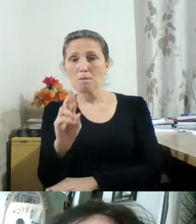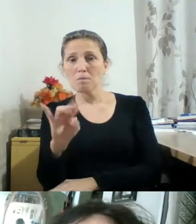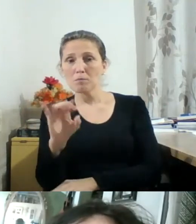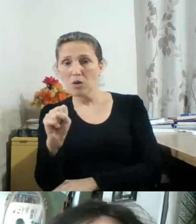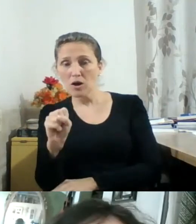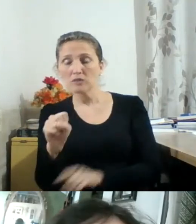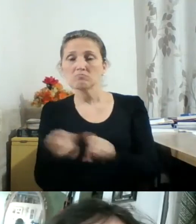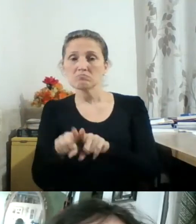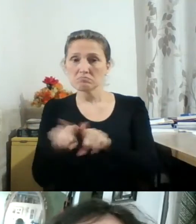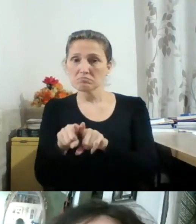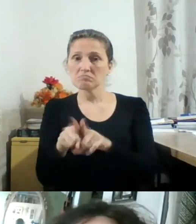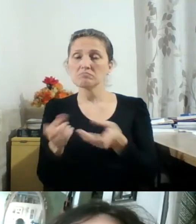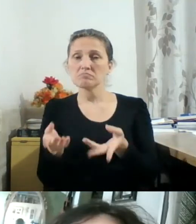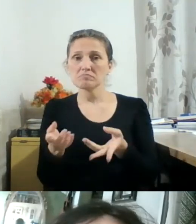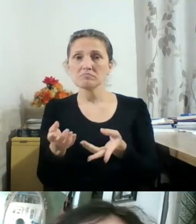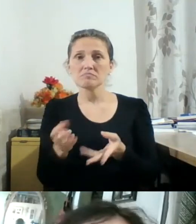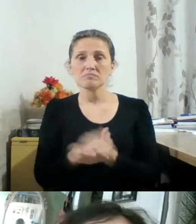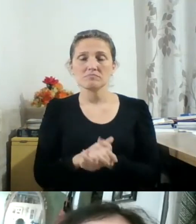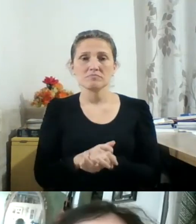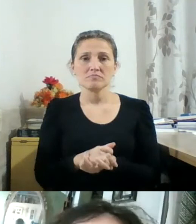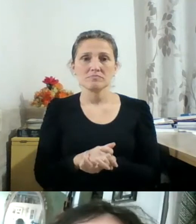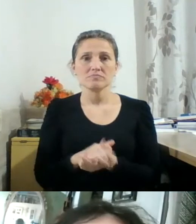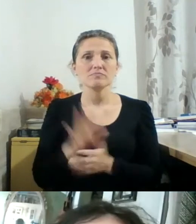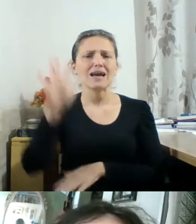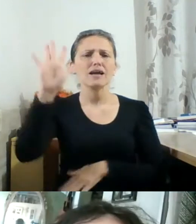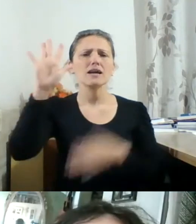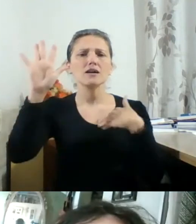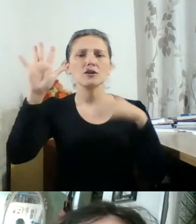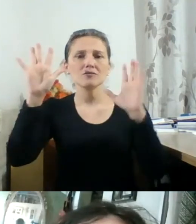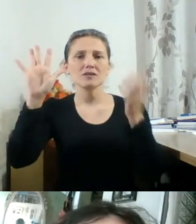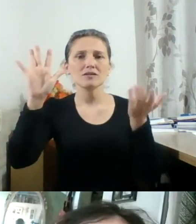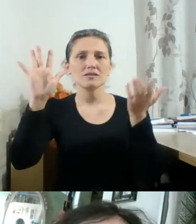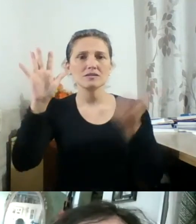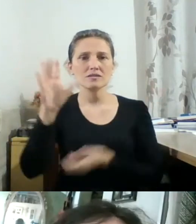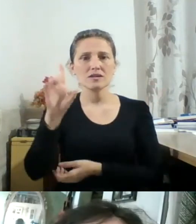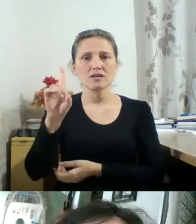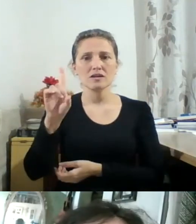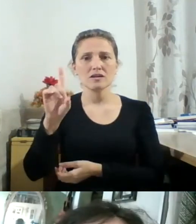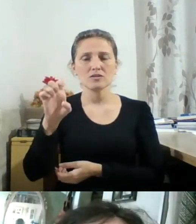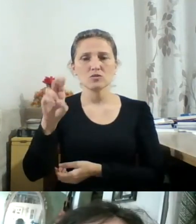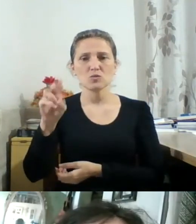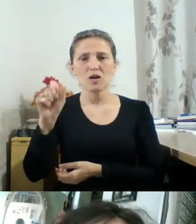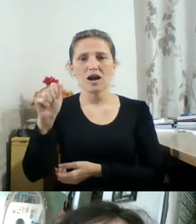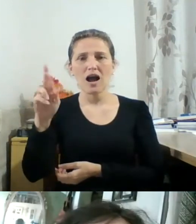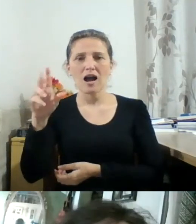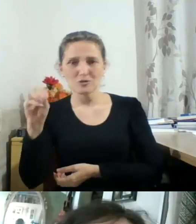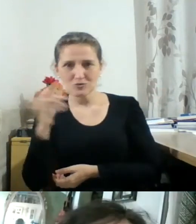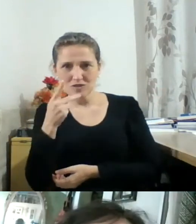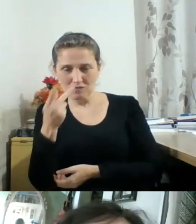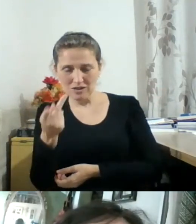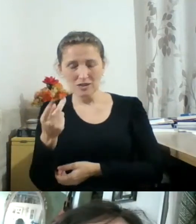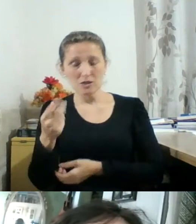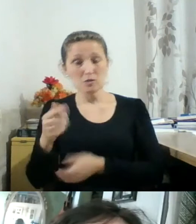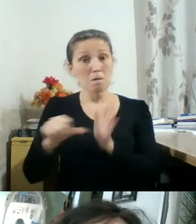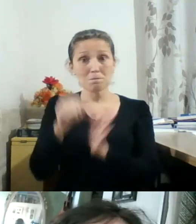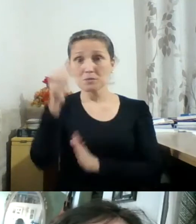falar... Eu queria fazer uma fala, né? Sim, Eduardo, por favor, dá uma ajuda. Primeiramente, agradecer por ter essa